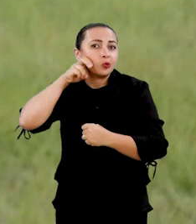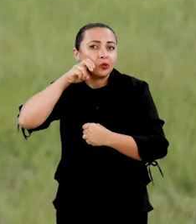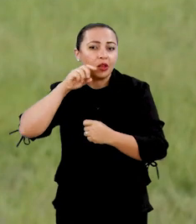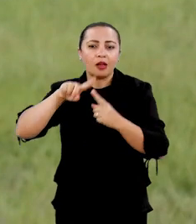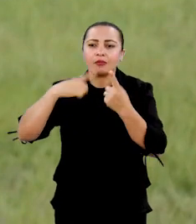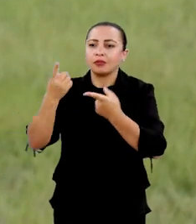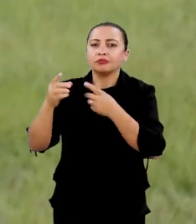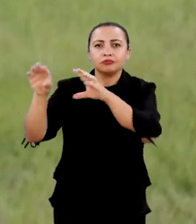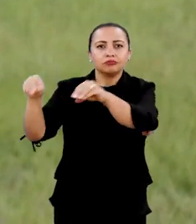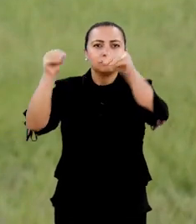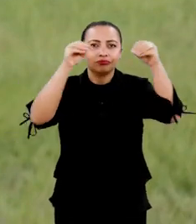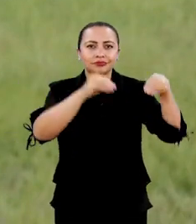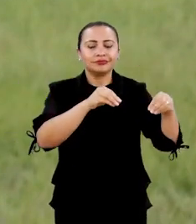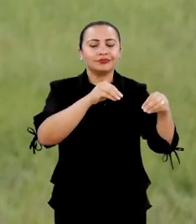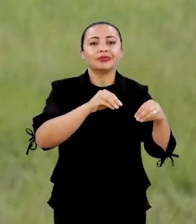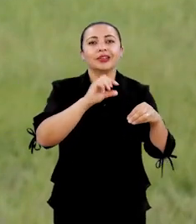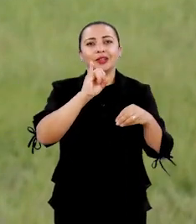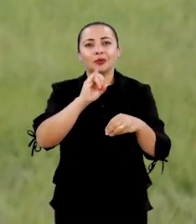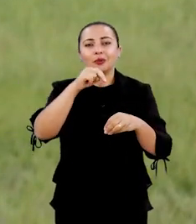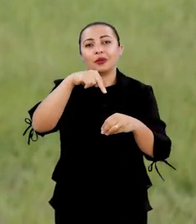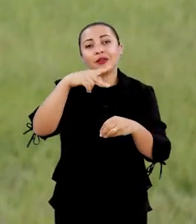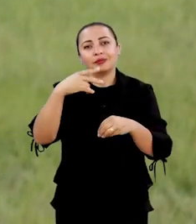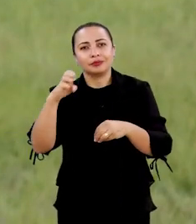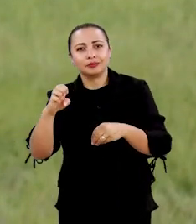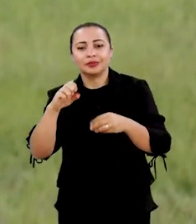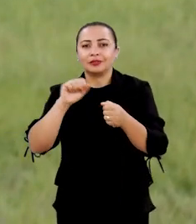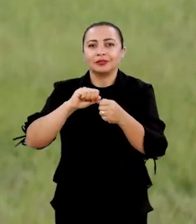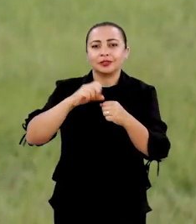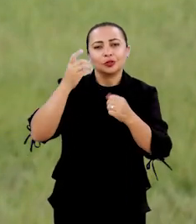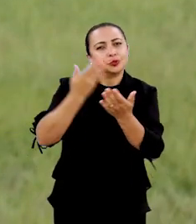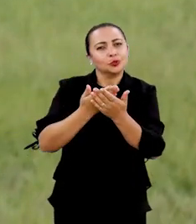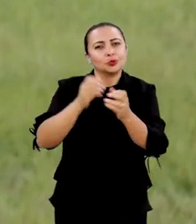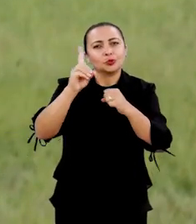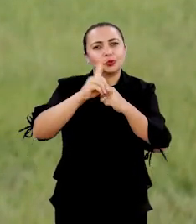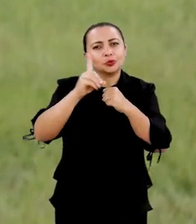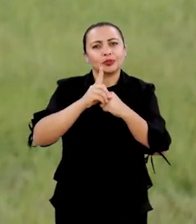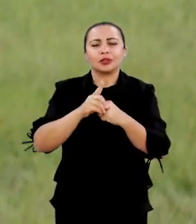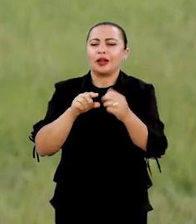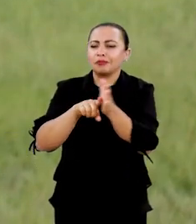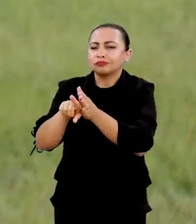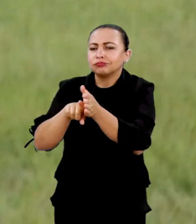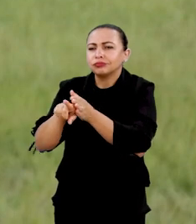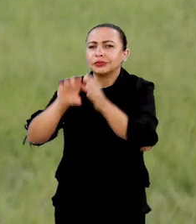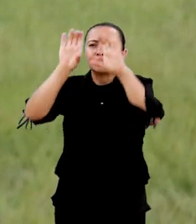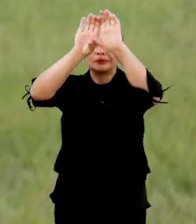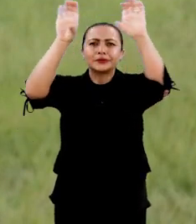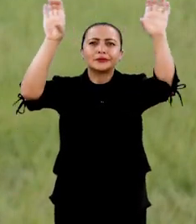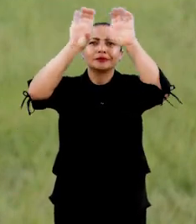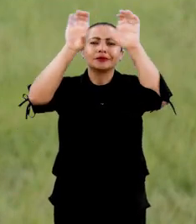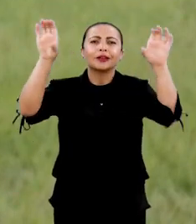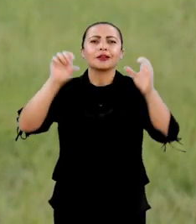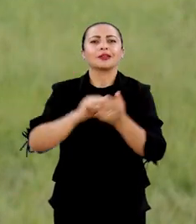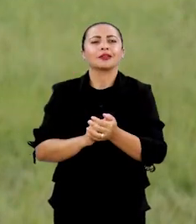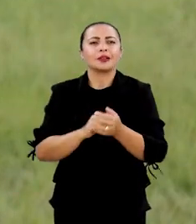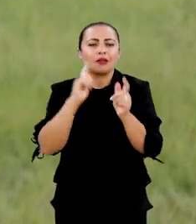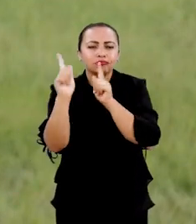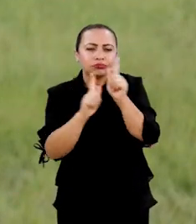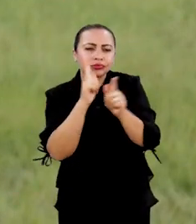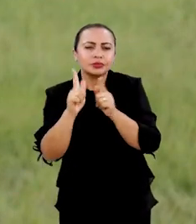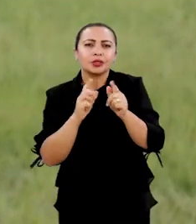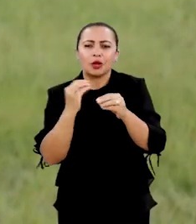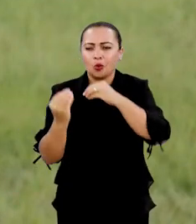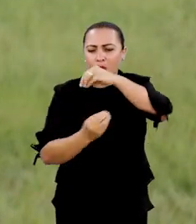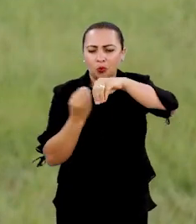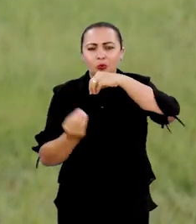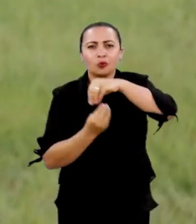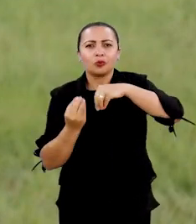com a área de xófísica espacial. e depois fui para o INPE, fazer meu doutorado. Também na área de xófísica espacial. gente estuda a